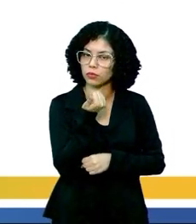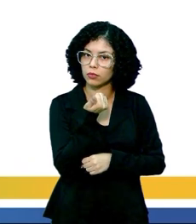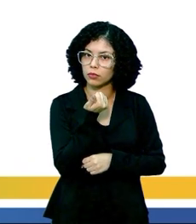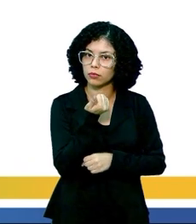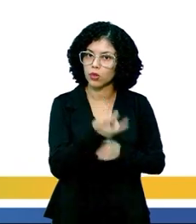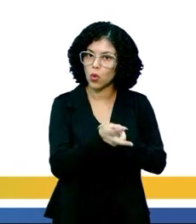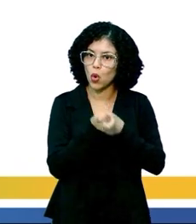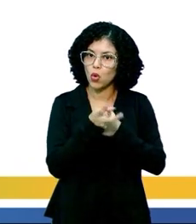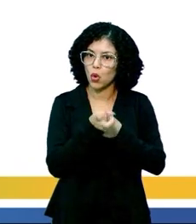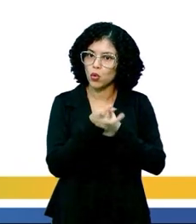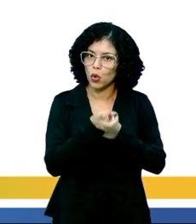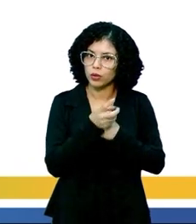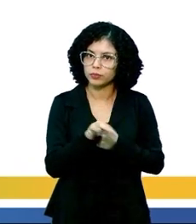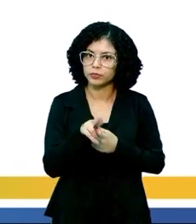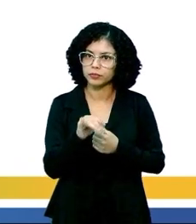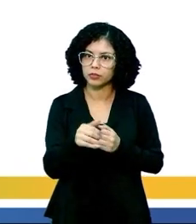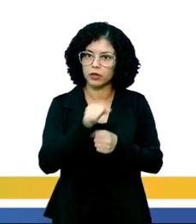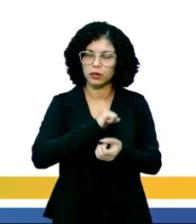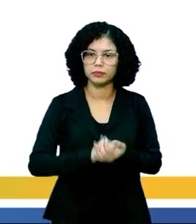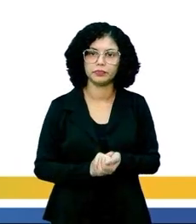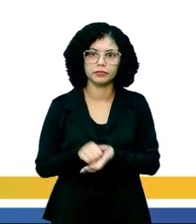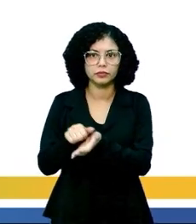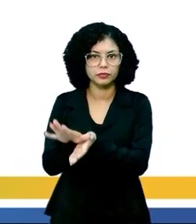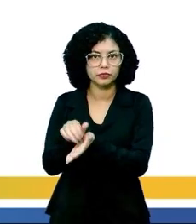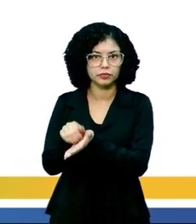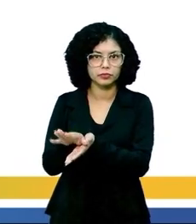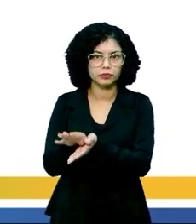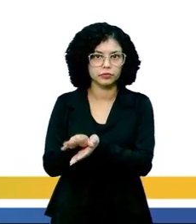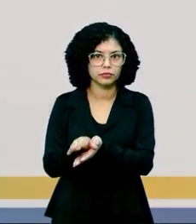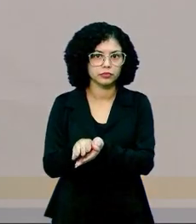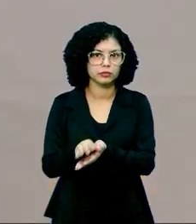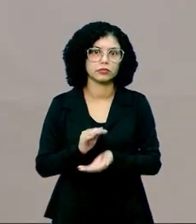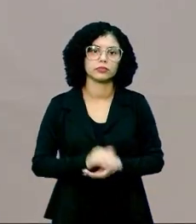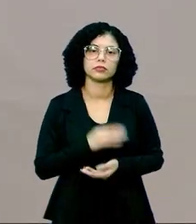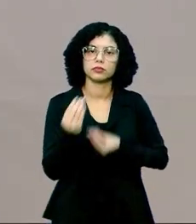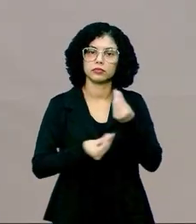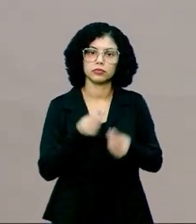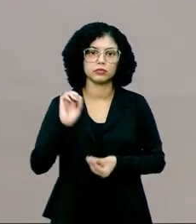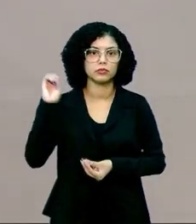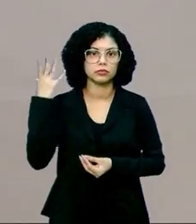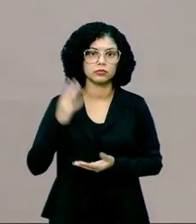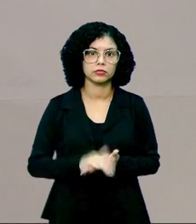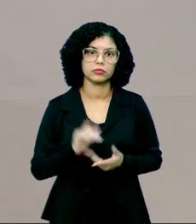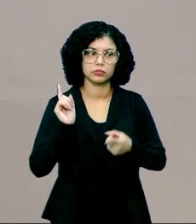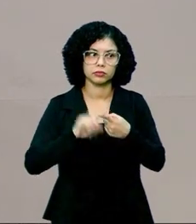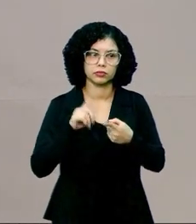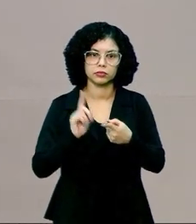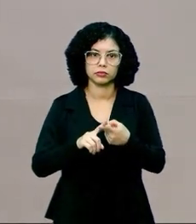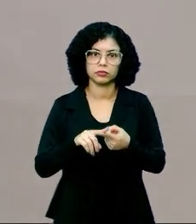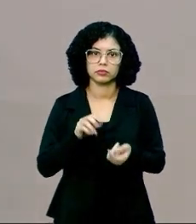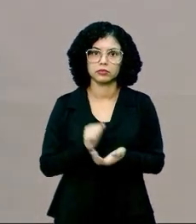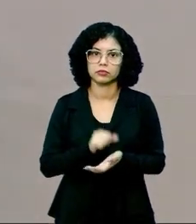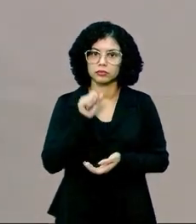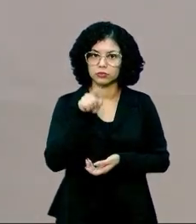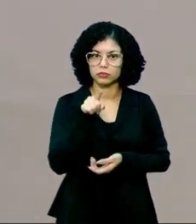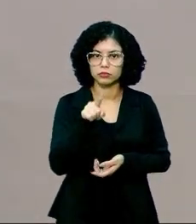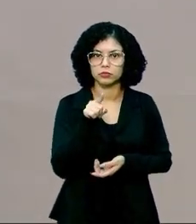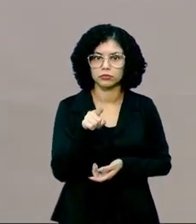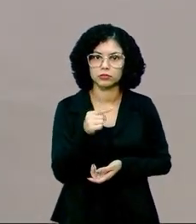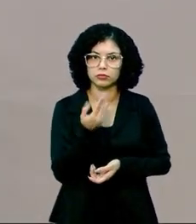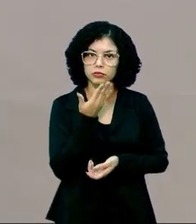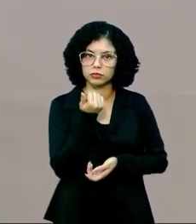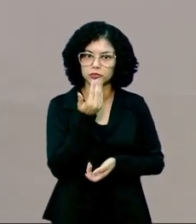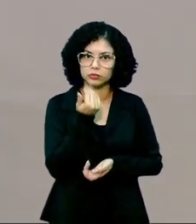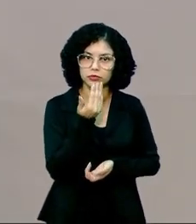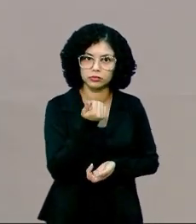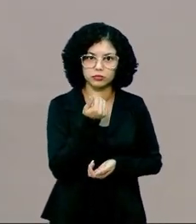alimentos e eliminar o que é desnecessário. Como é que isso acontece? Primeiramente, você vai lá comer